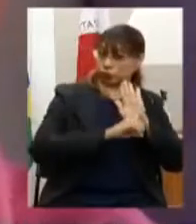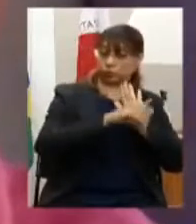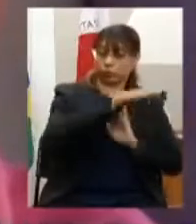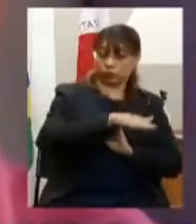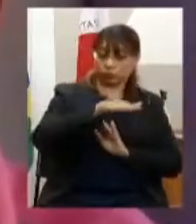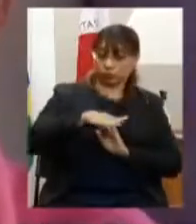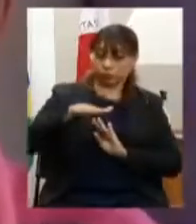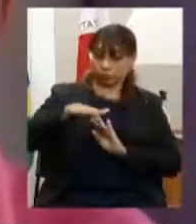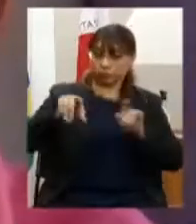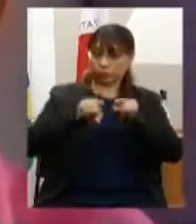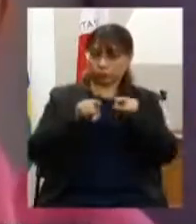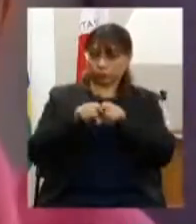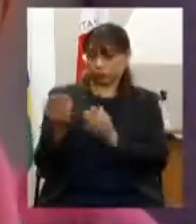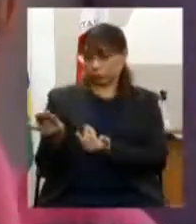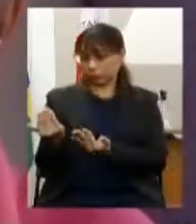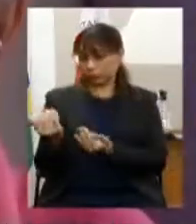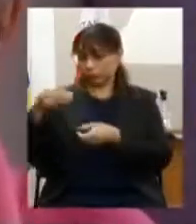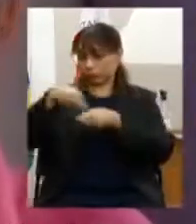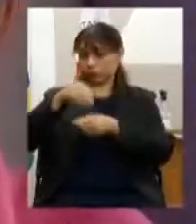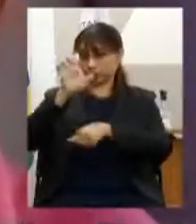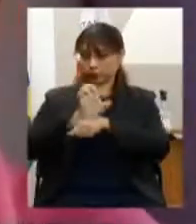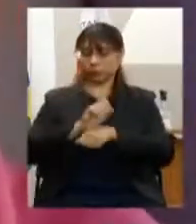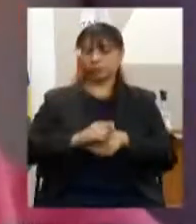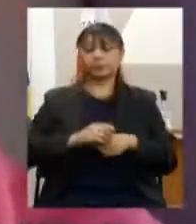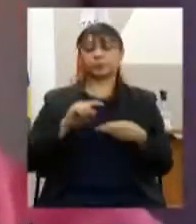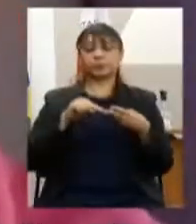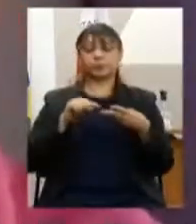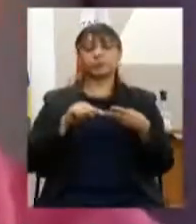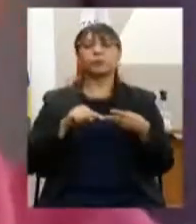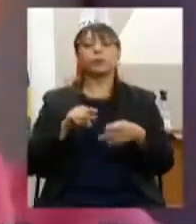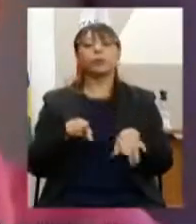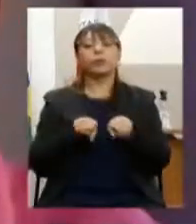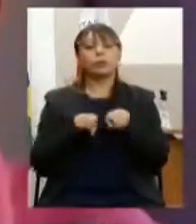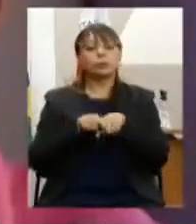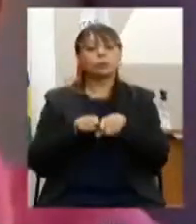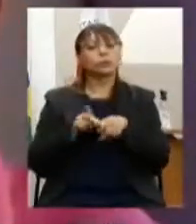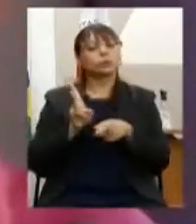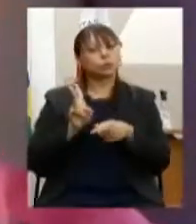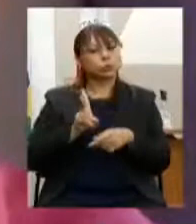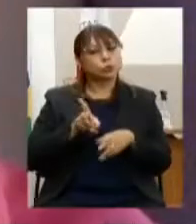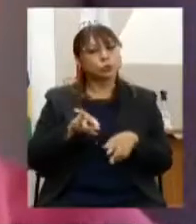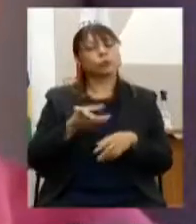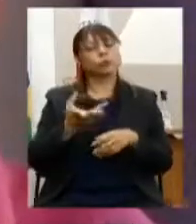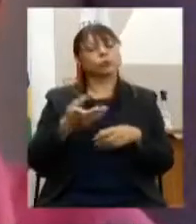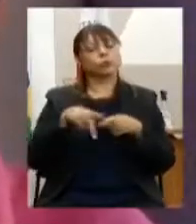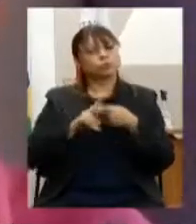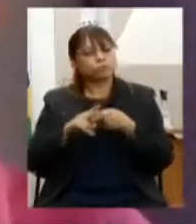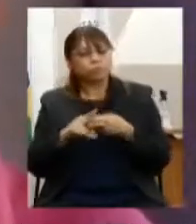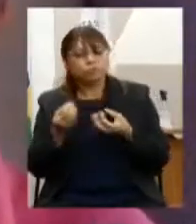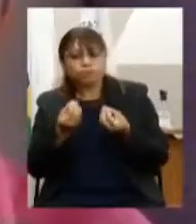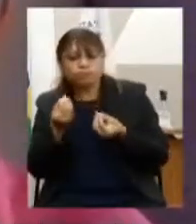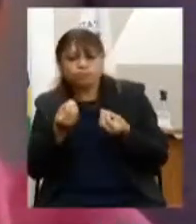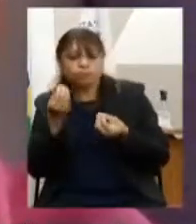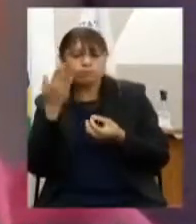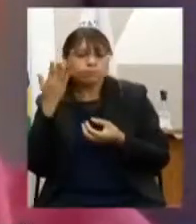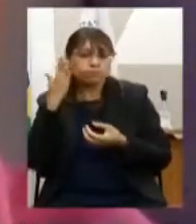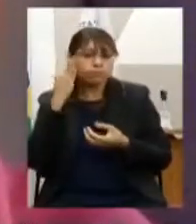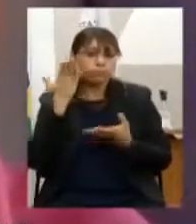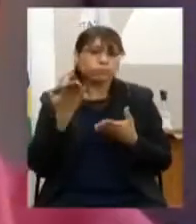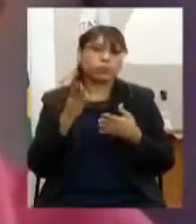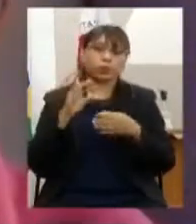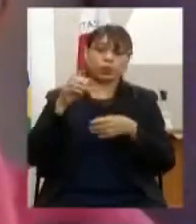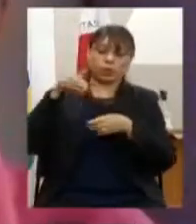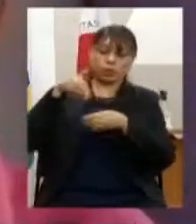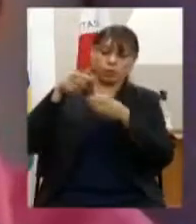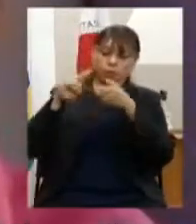adolescente no Estado. Dois, a manutenção e a realização de reformas na Casa de Direitos